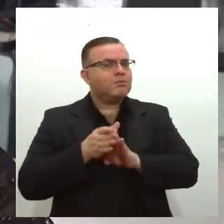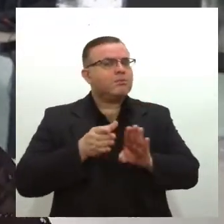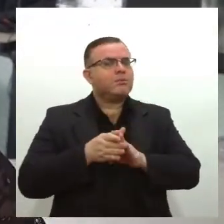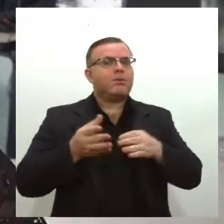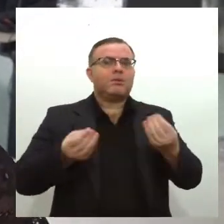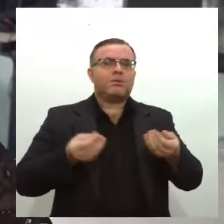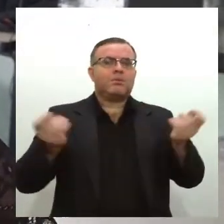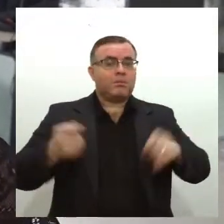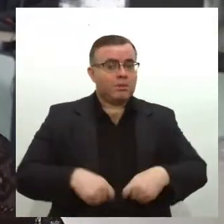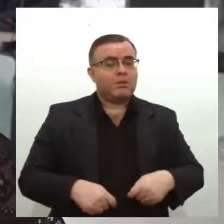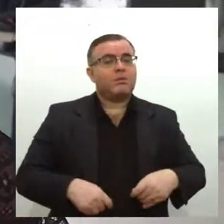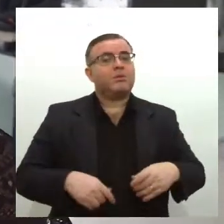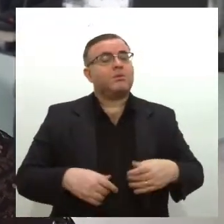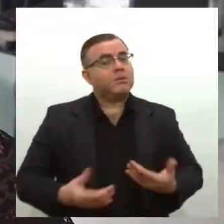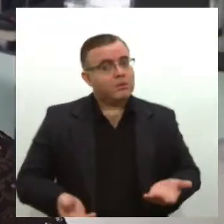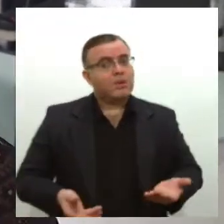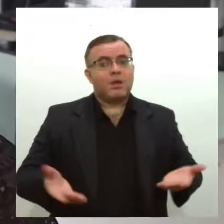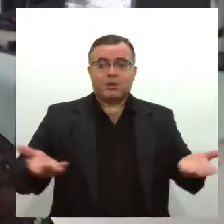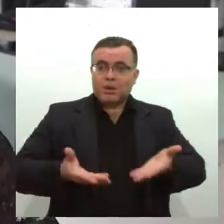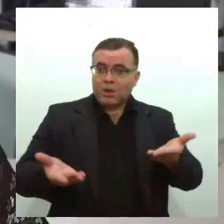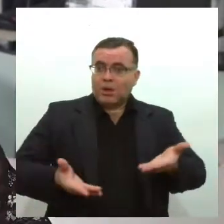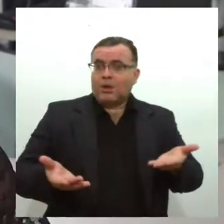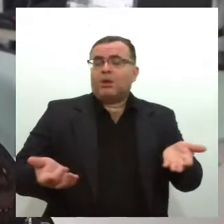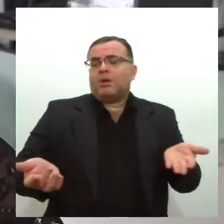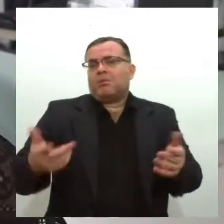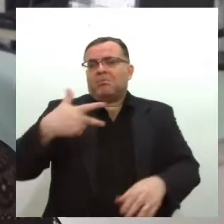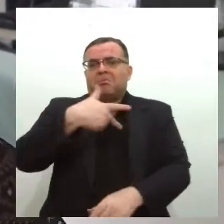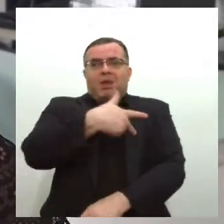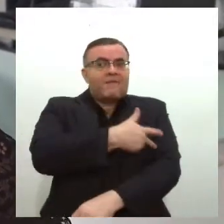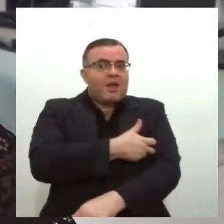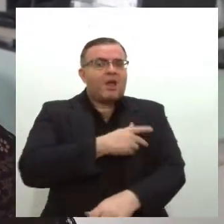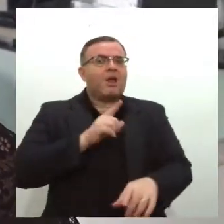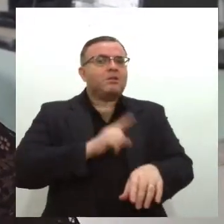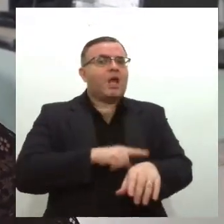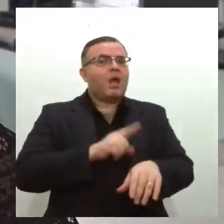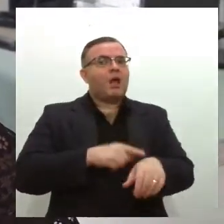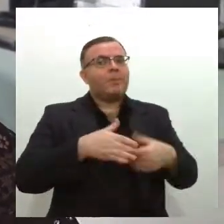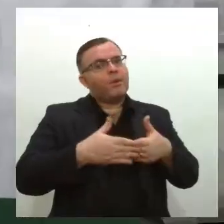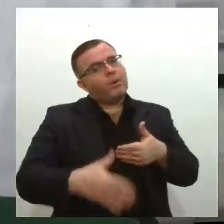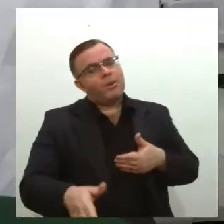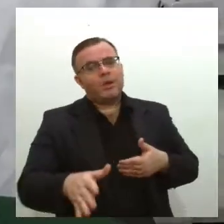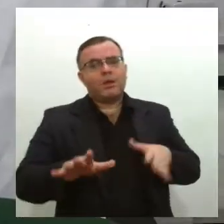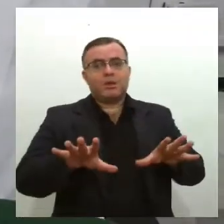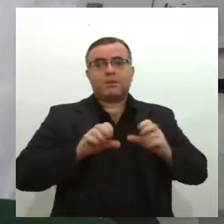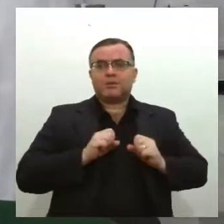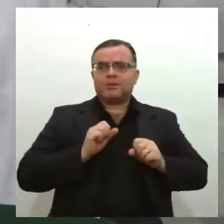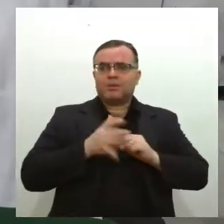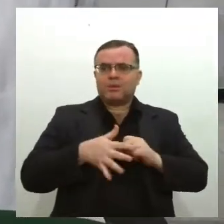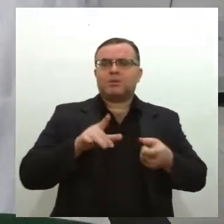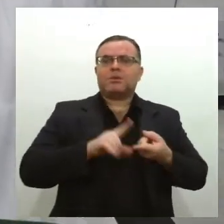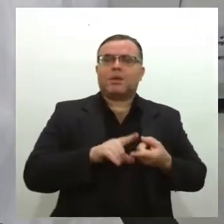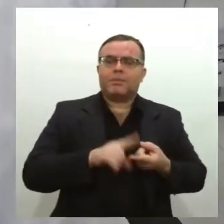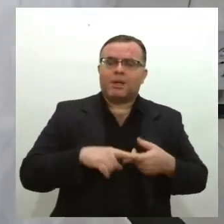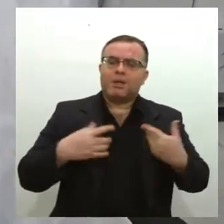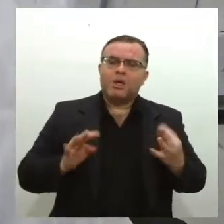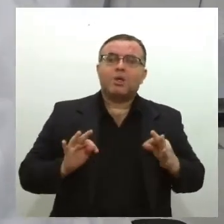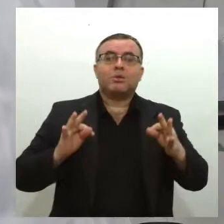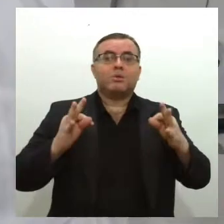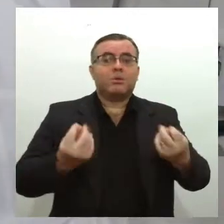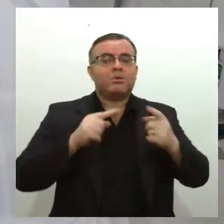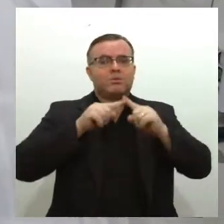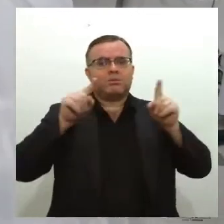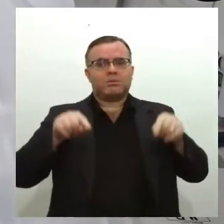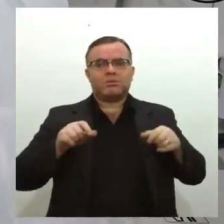relação com as vacinas agora, quanto tempo precisa esperar, e a relação com o Covid também. Todos os servidores que foram ao Hemose